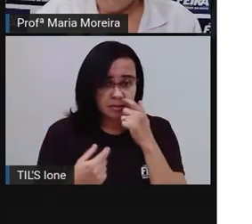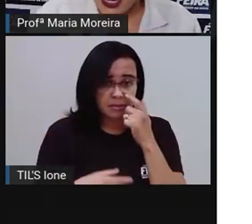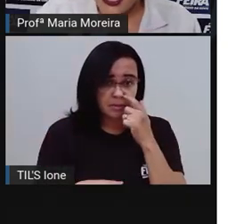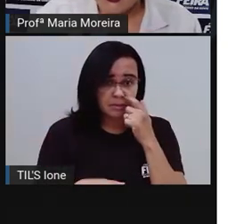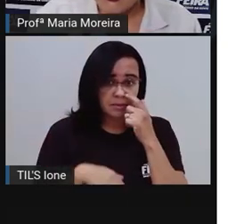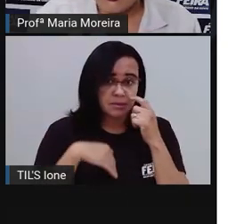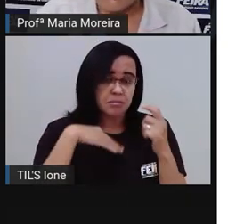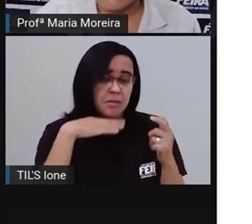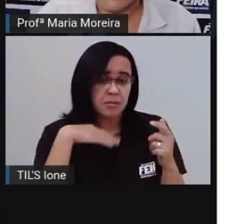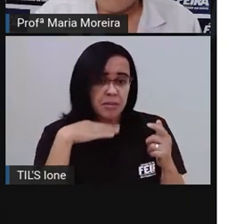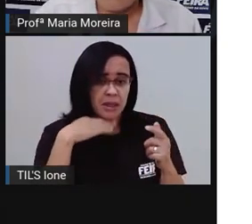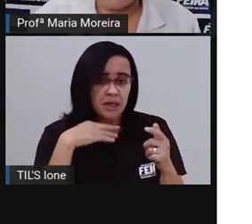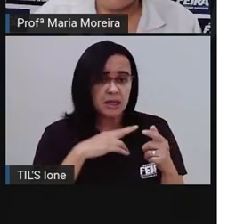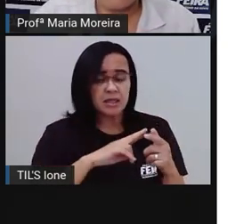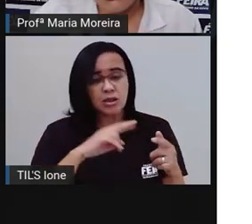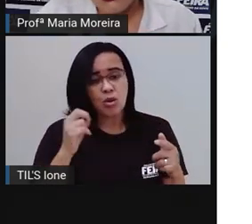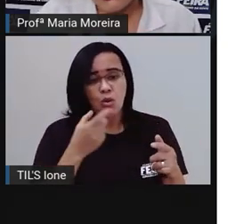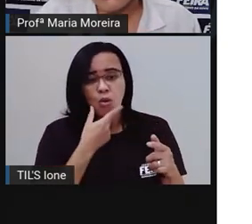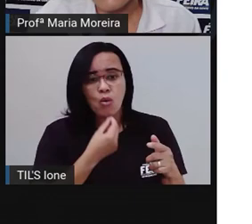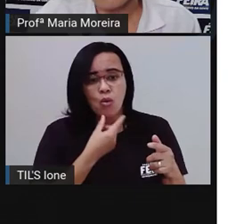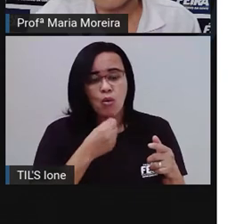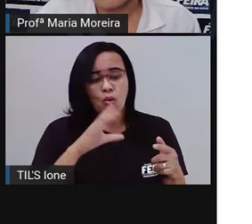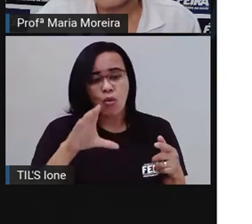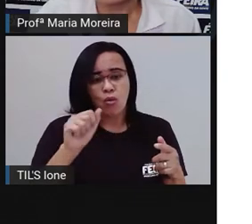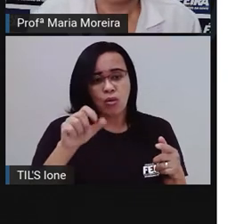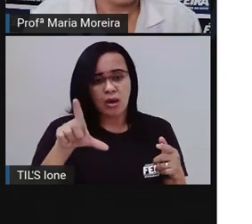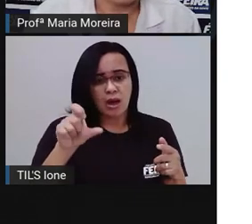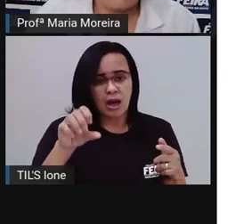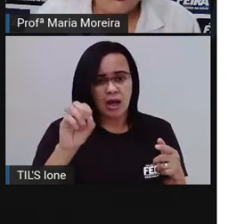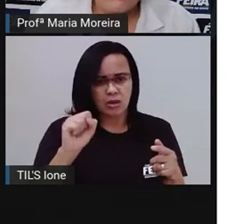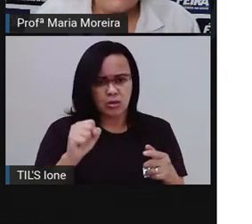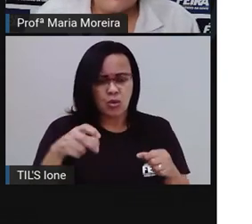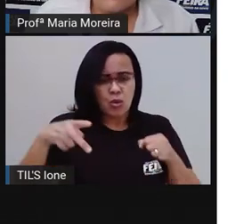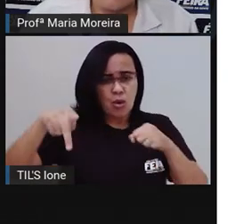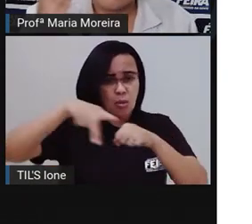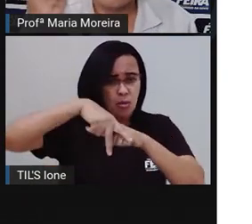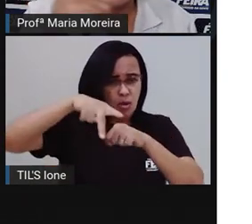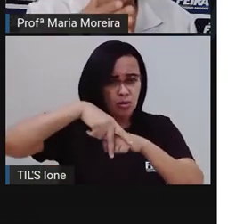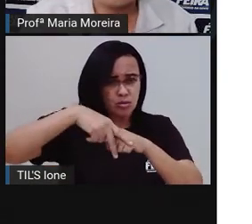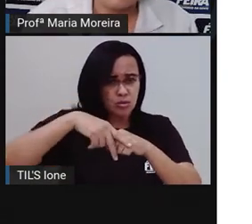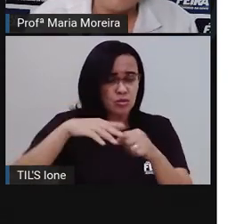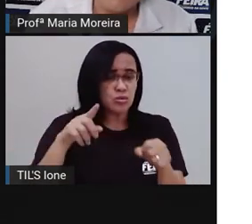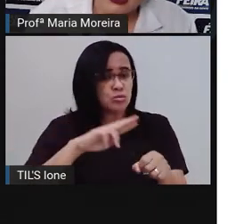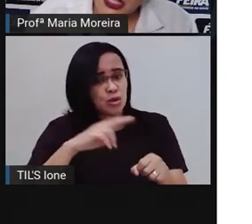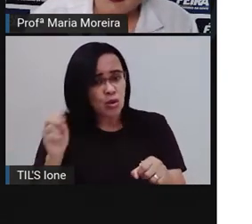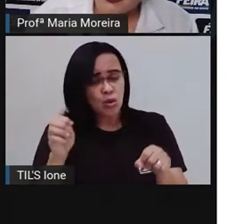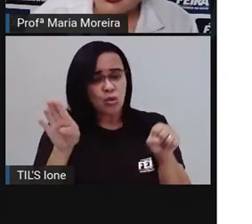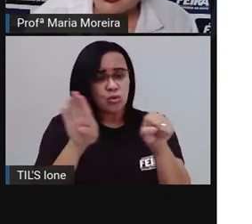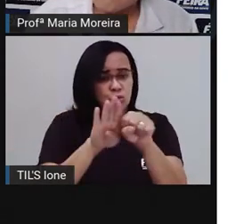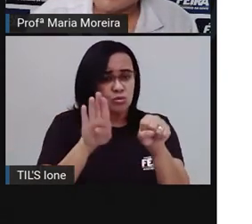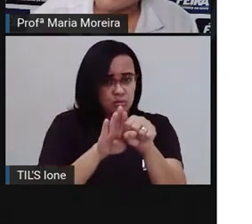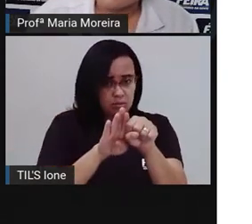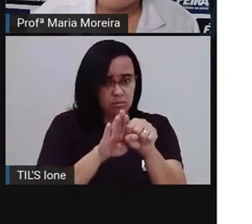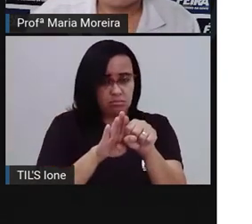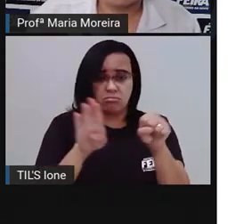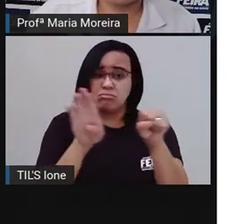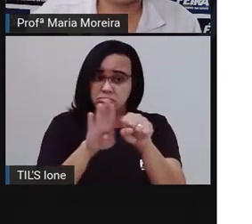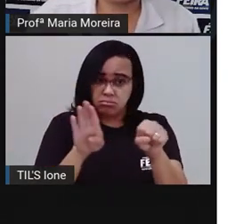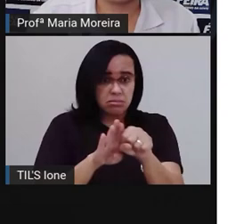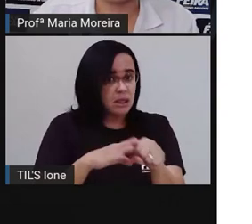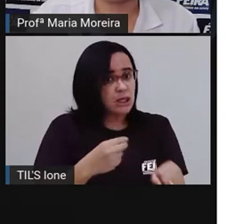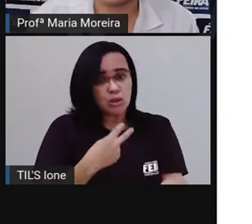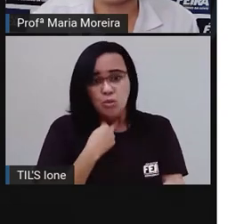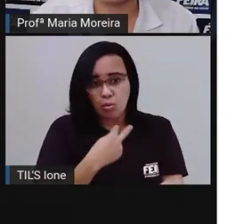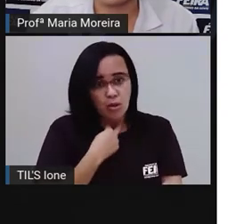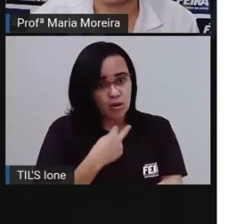Mamãe. Ou Carlos, gente. É pronome ou é substantivo? É substantivo. Então, por isso, não pode aí preencher a frase. Porque o